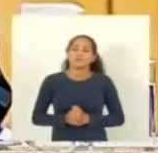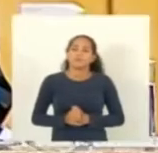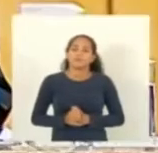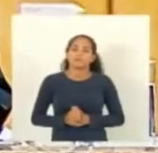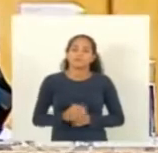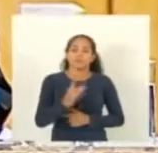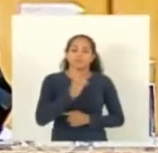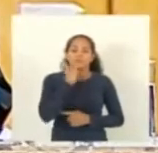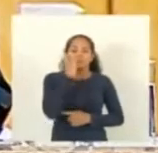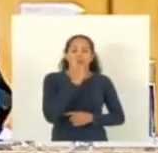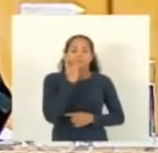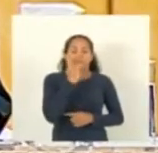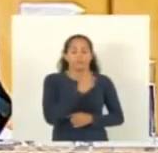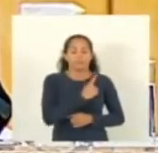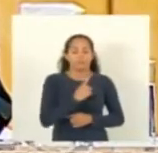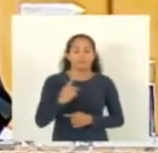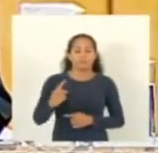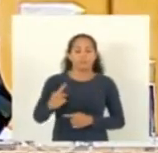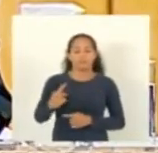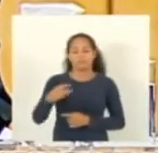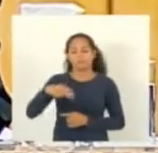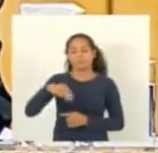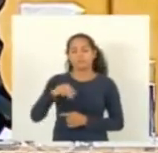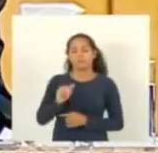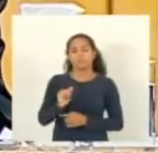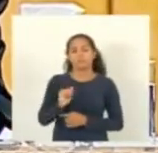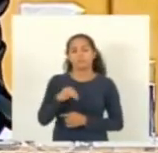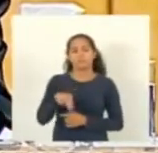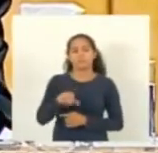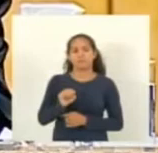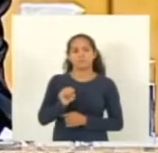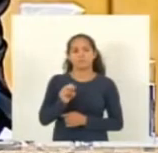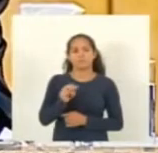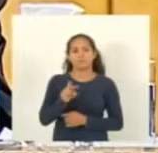deputado pastor Marcos Mansur